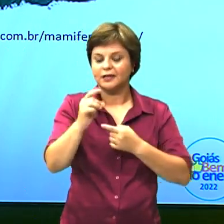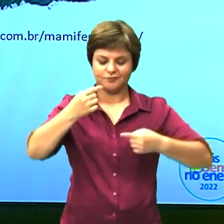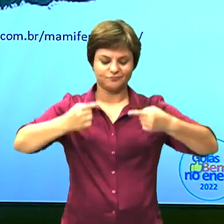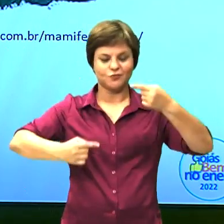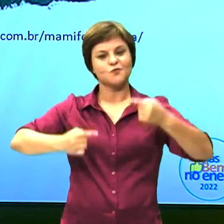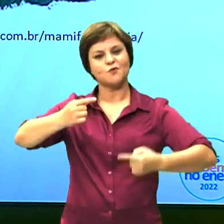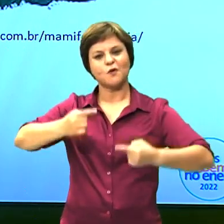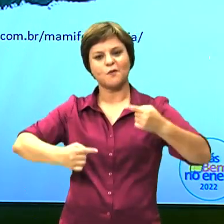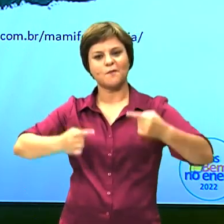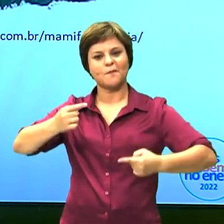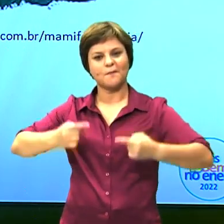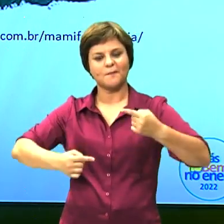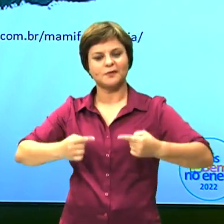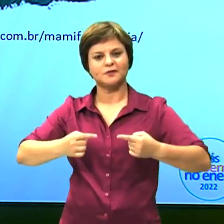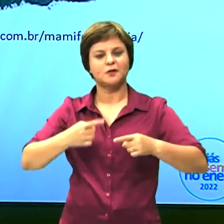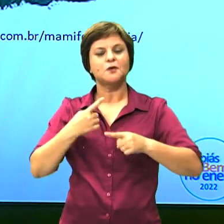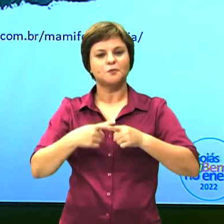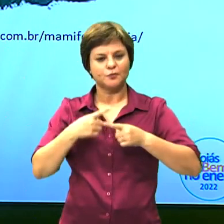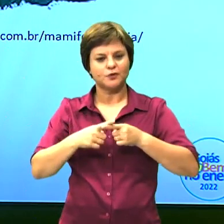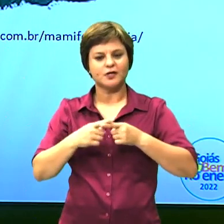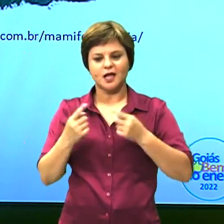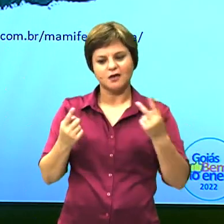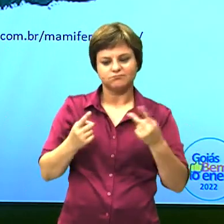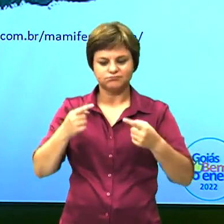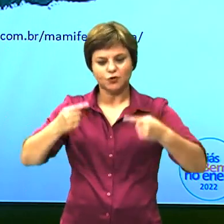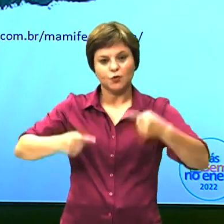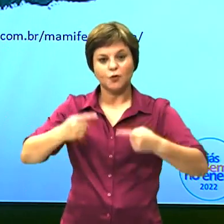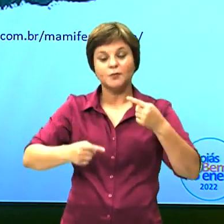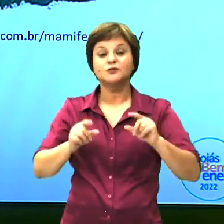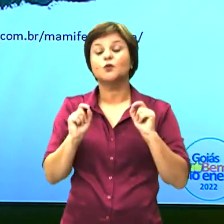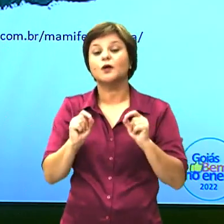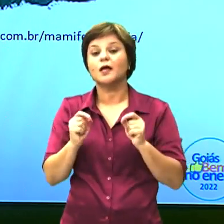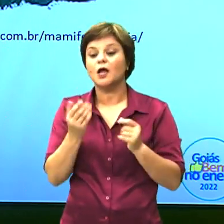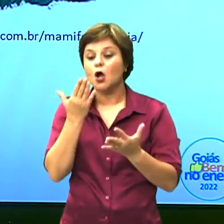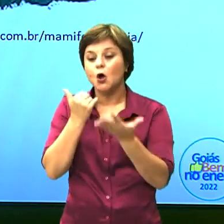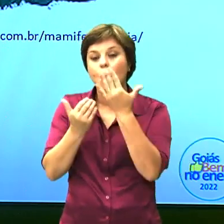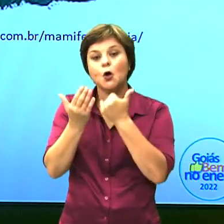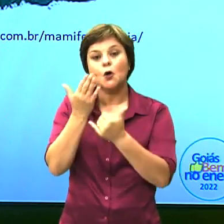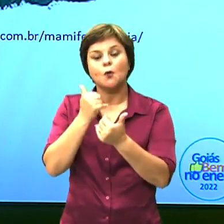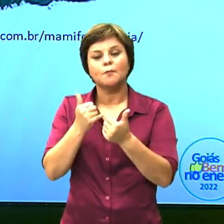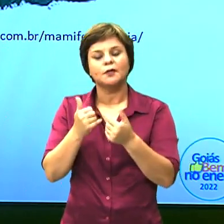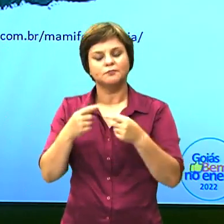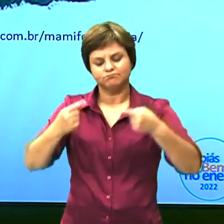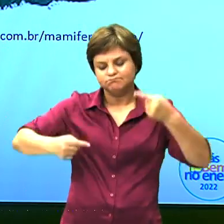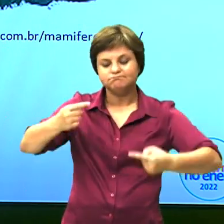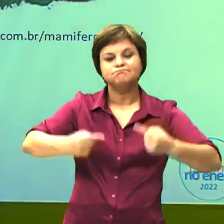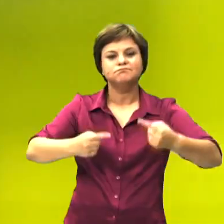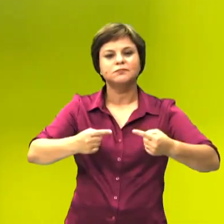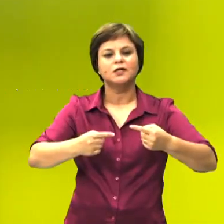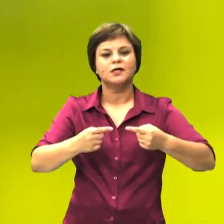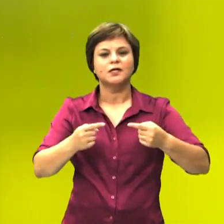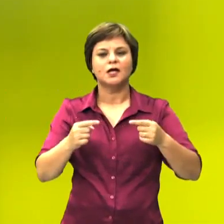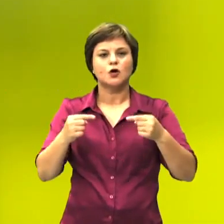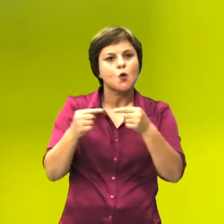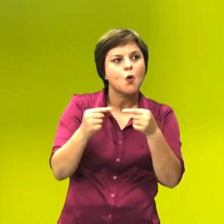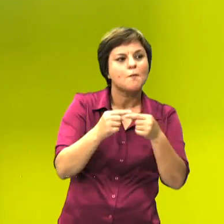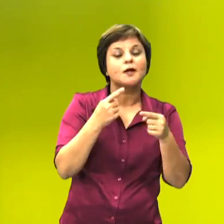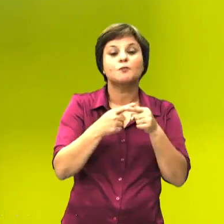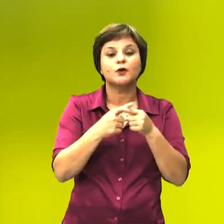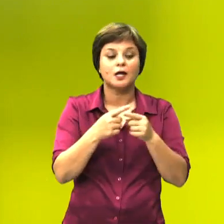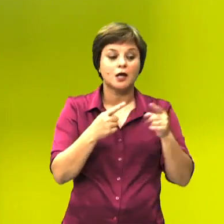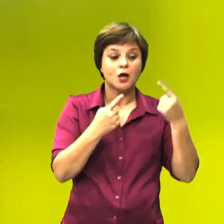competição. Porque elas vão estar competindo por alimento. E ela vai ser desarmônica, porque